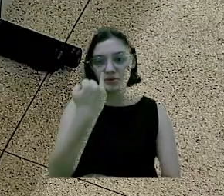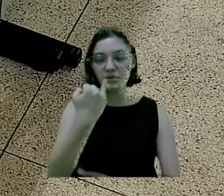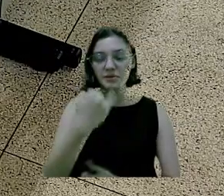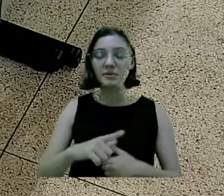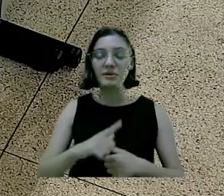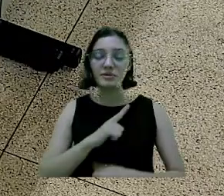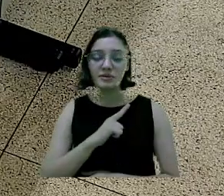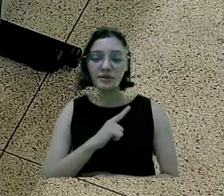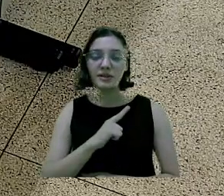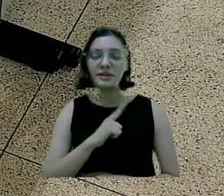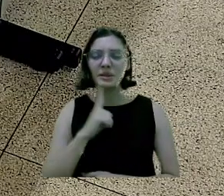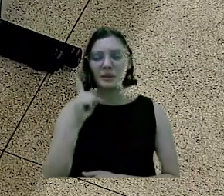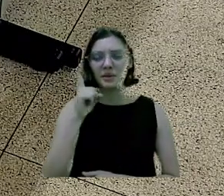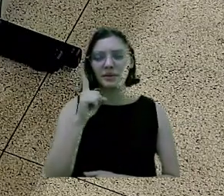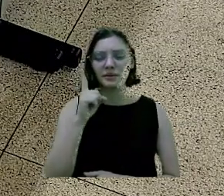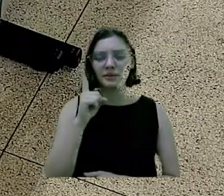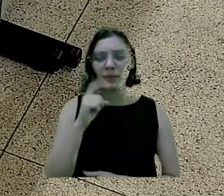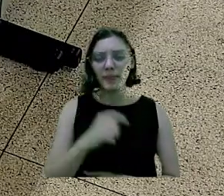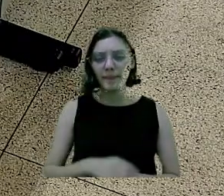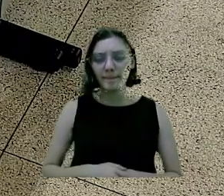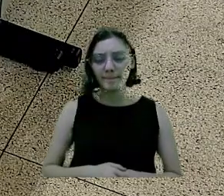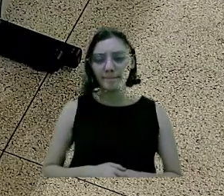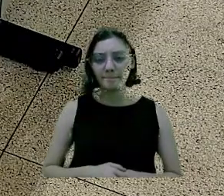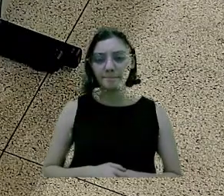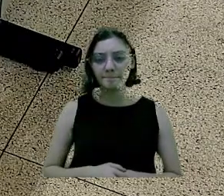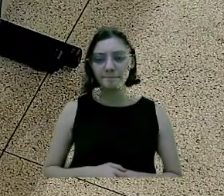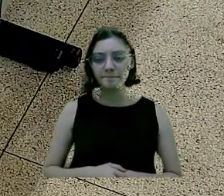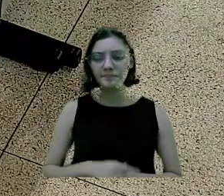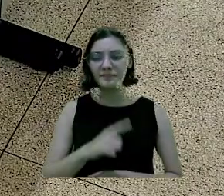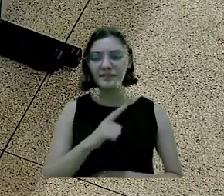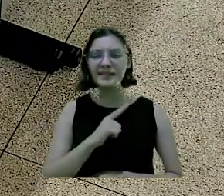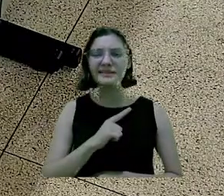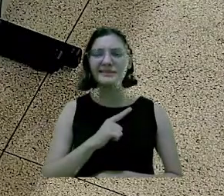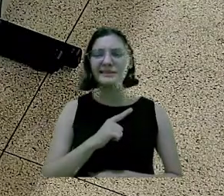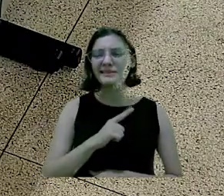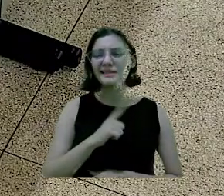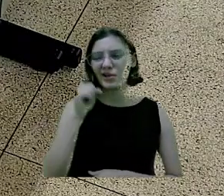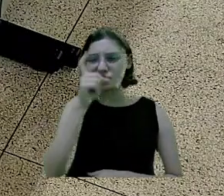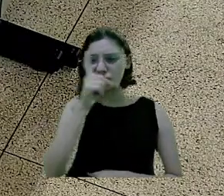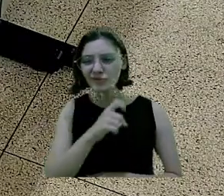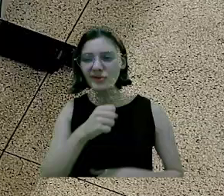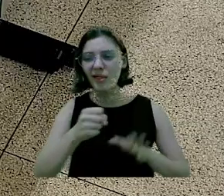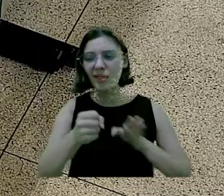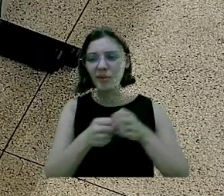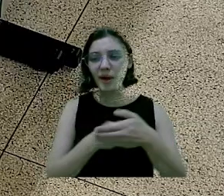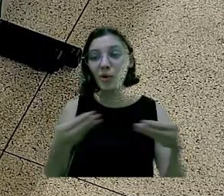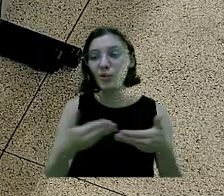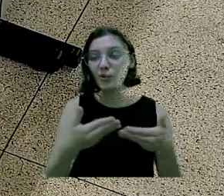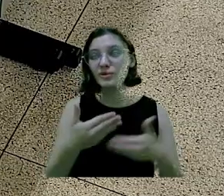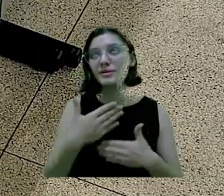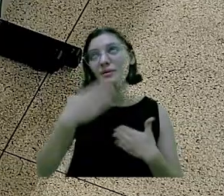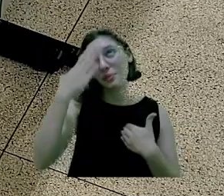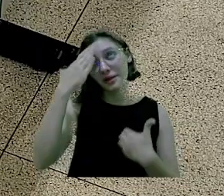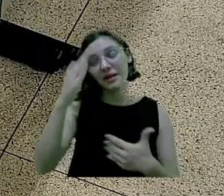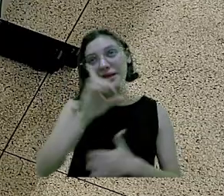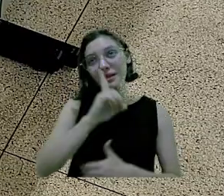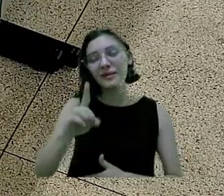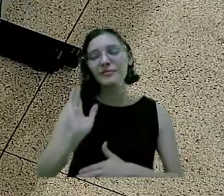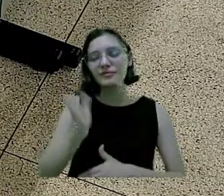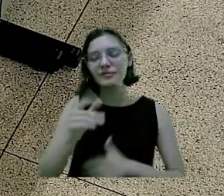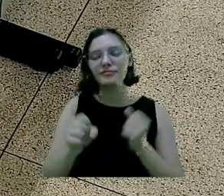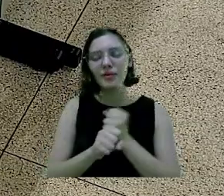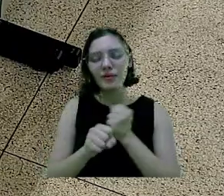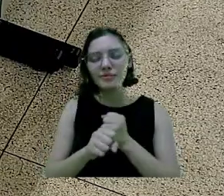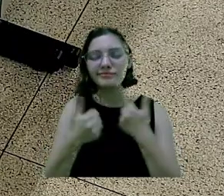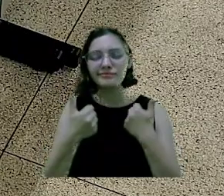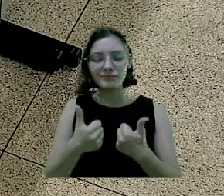importante, no qual trazia bastante desavença ali no bairro, quando chovia, e hoje, graças a Deus, se encontra